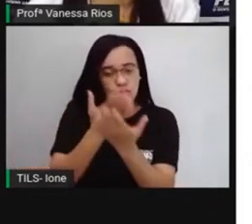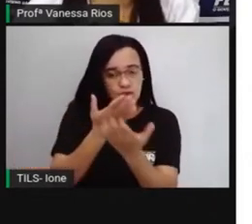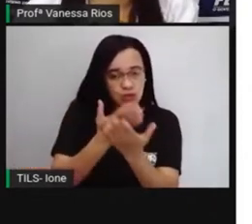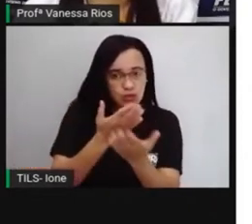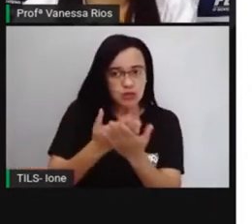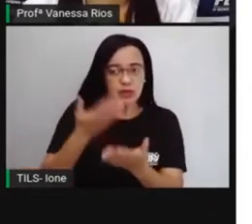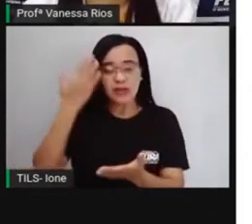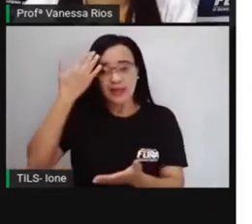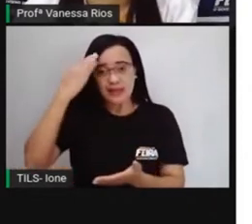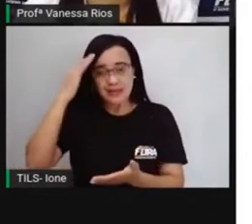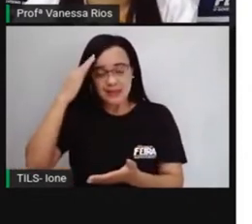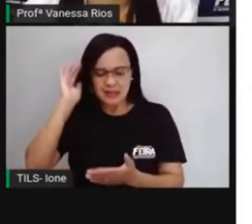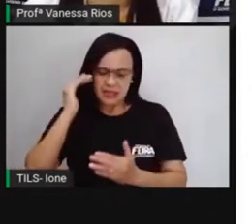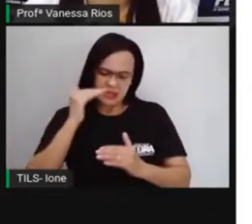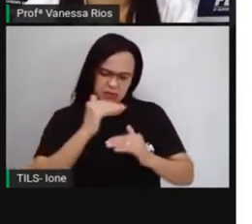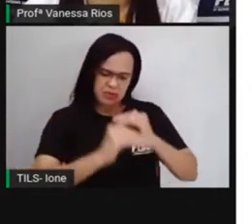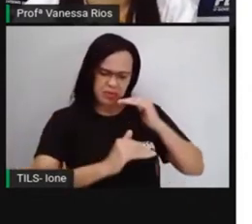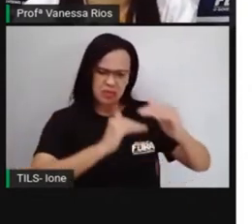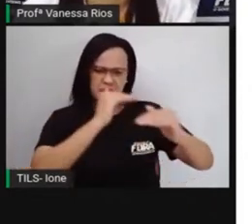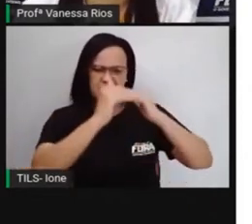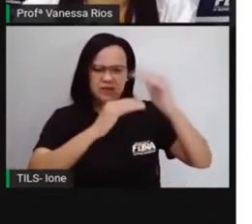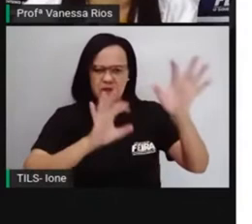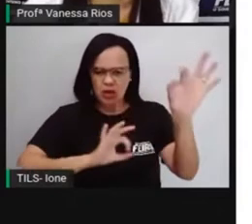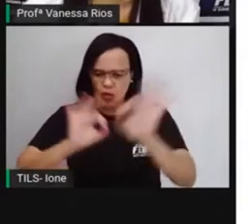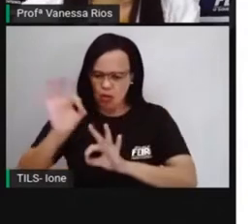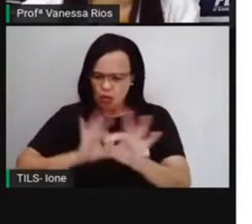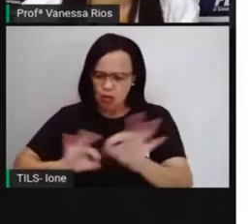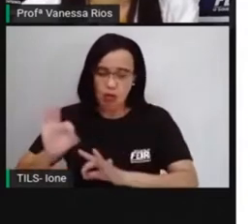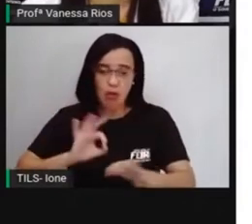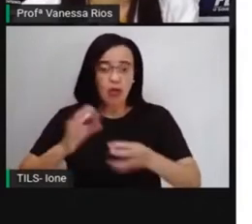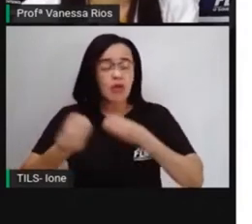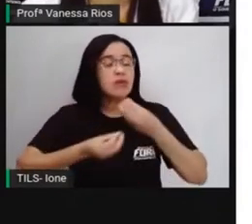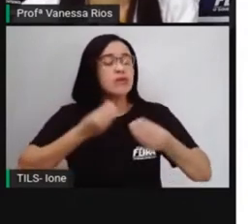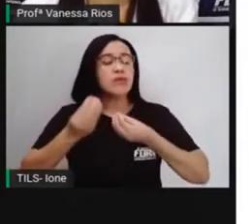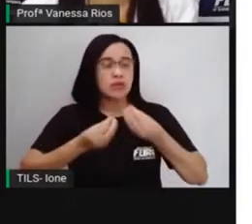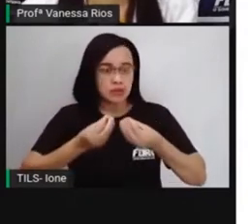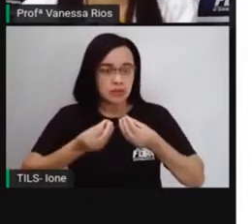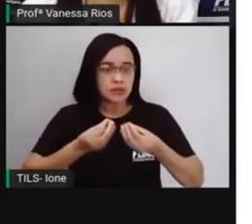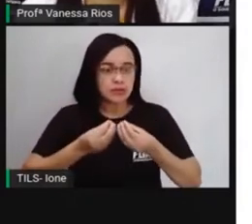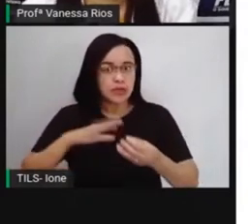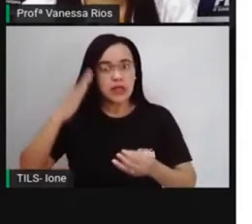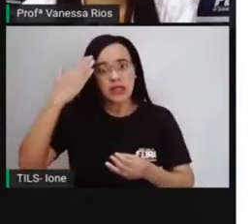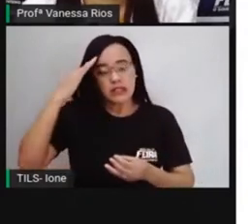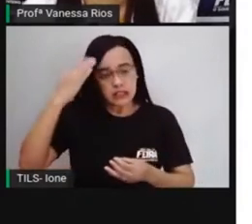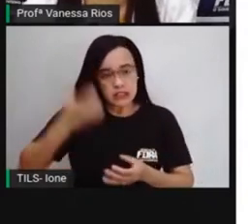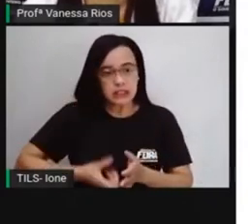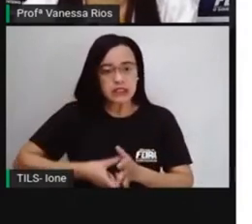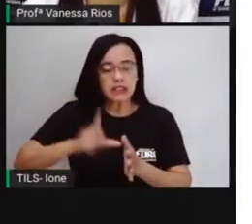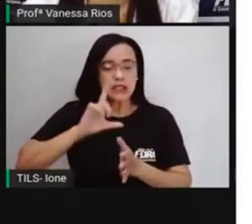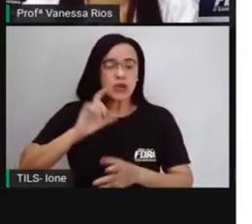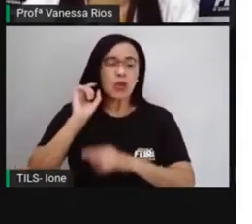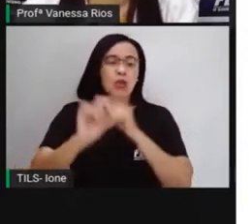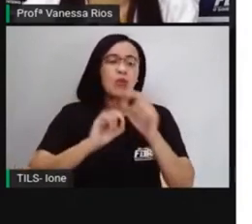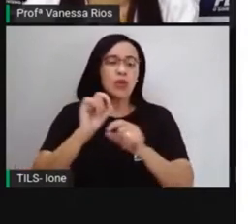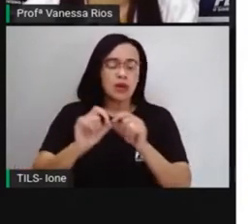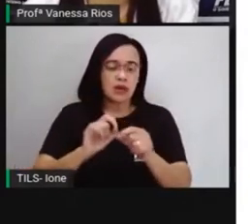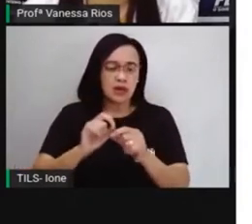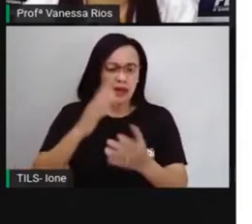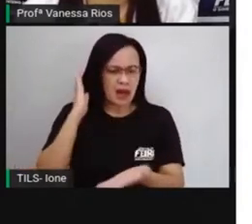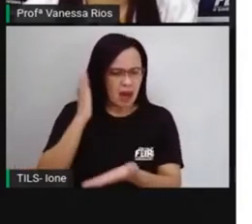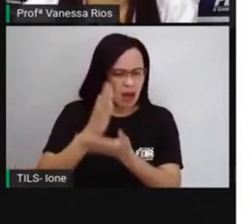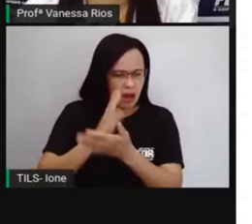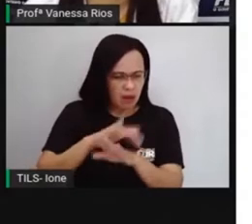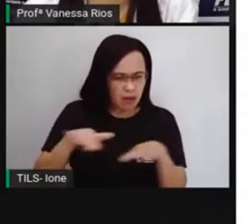organizado e compreender antes de tudo que acabou e que a gente precisa encarar